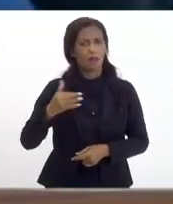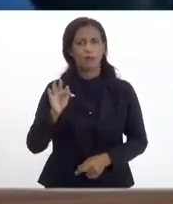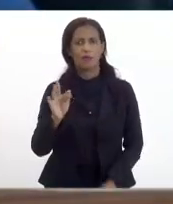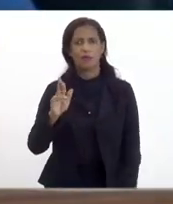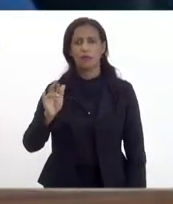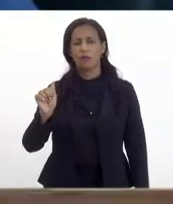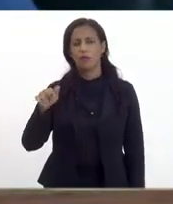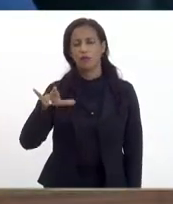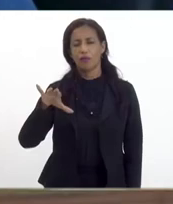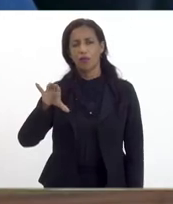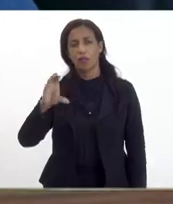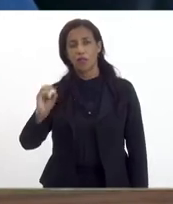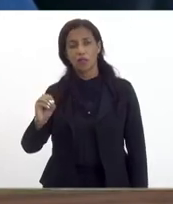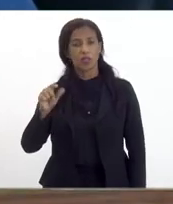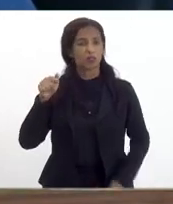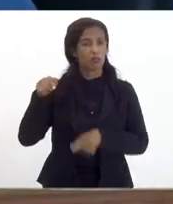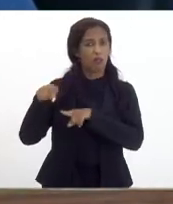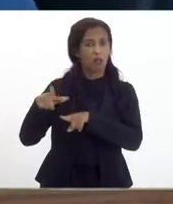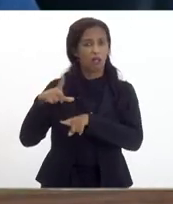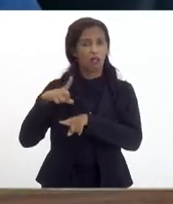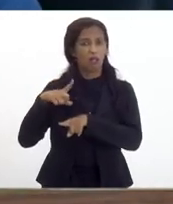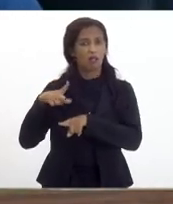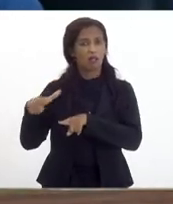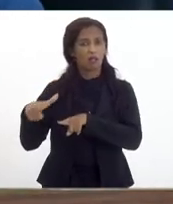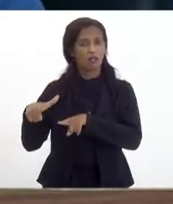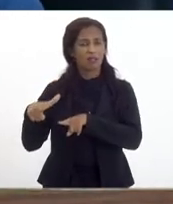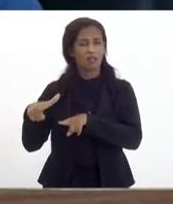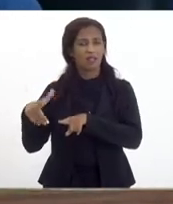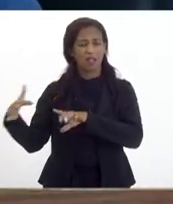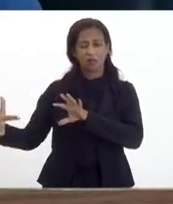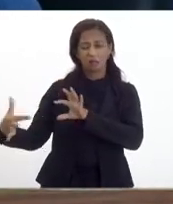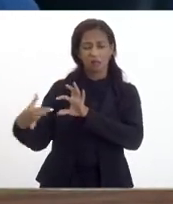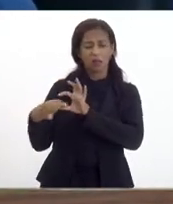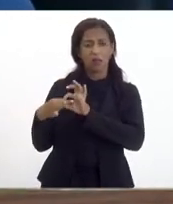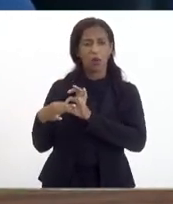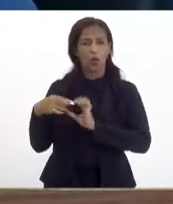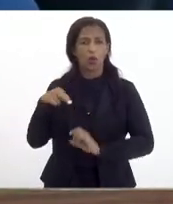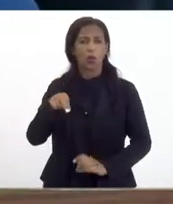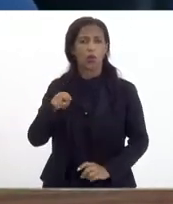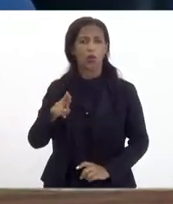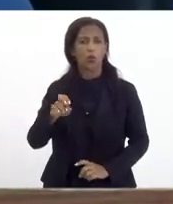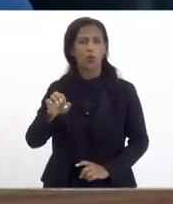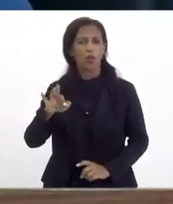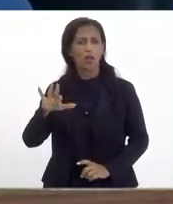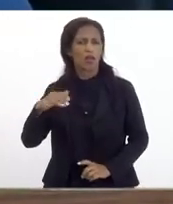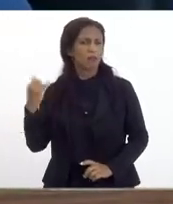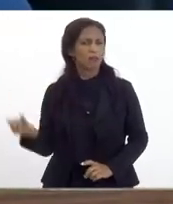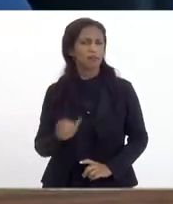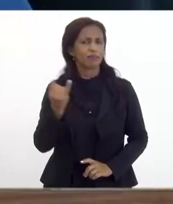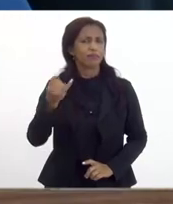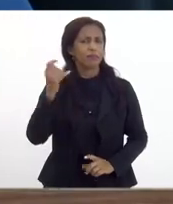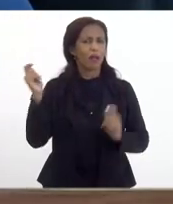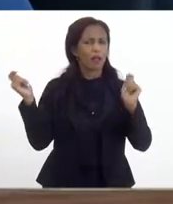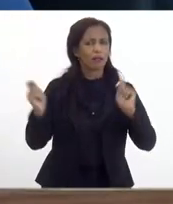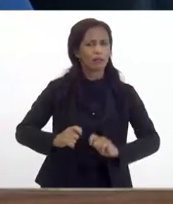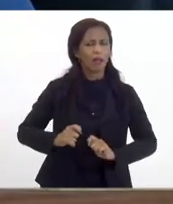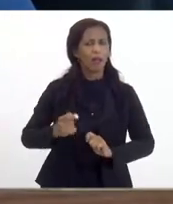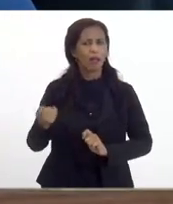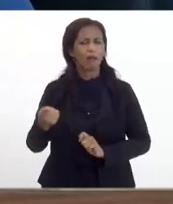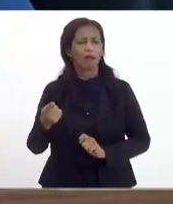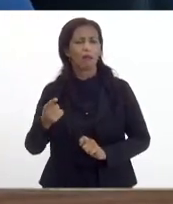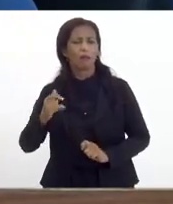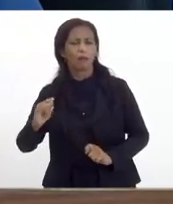ali tem uma sinergia com Nuclep fundamental para a gente pudesse estar usando essa capacidade instalada